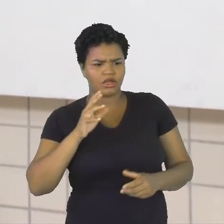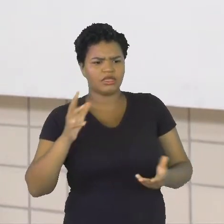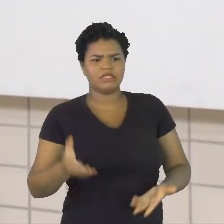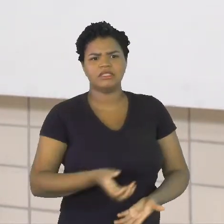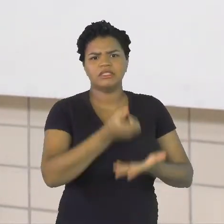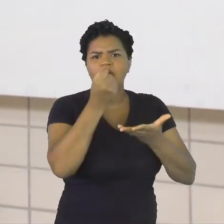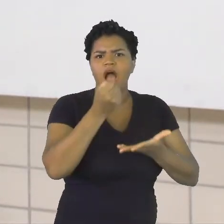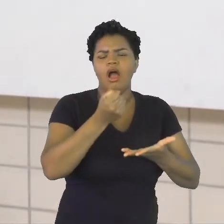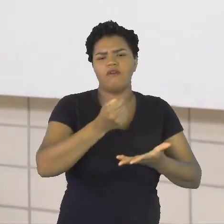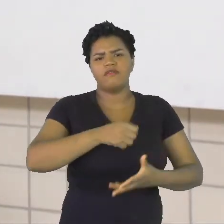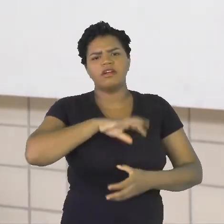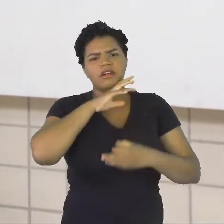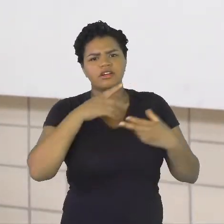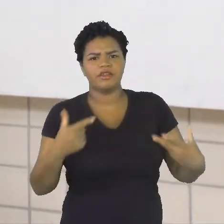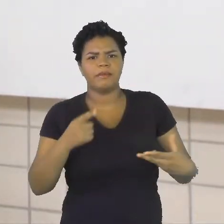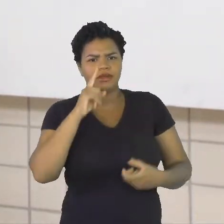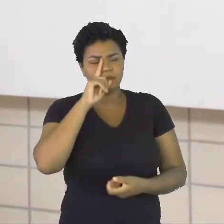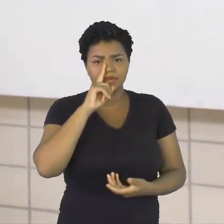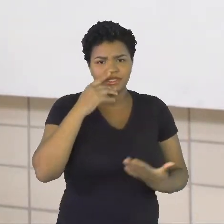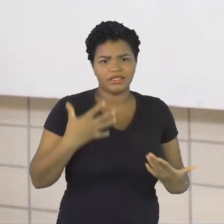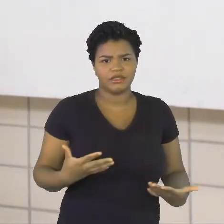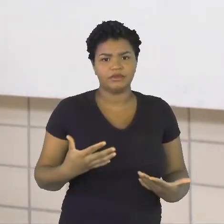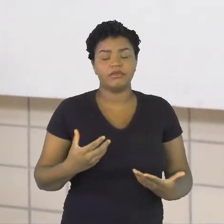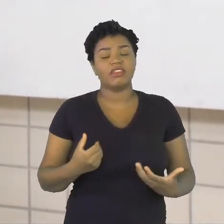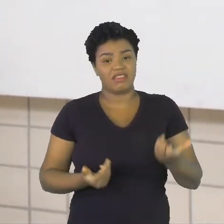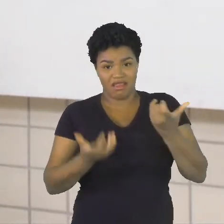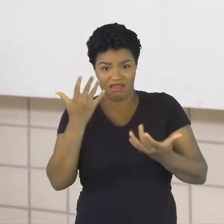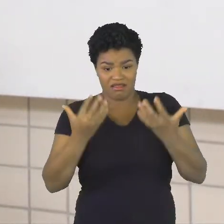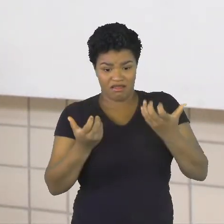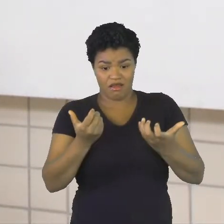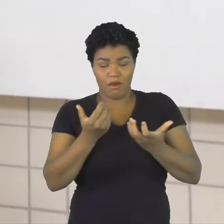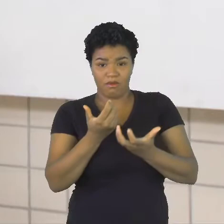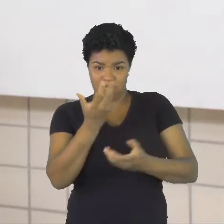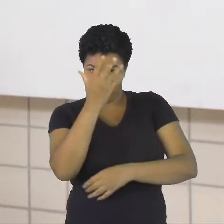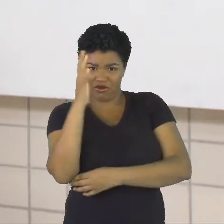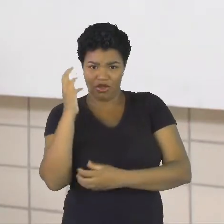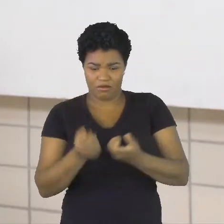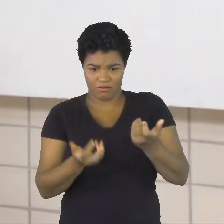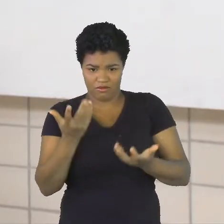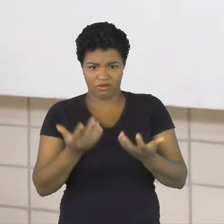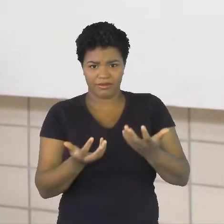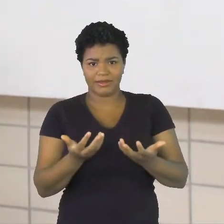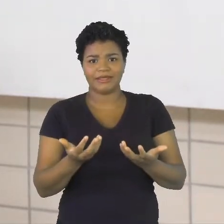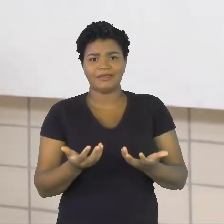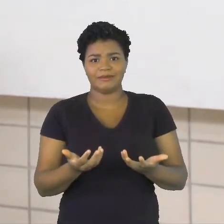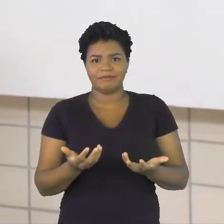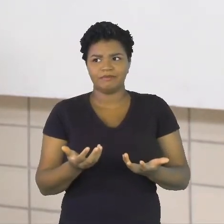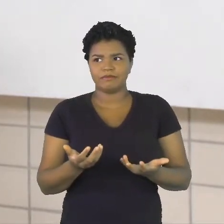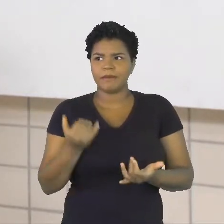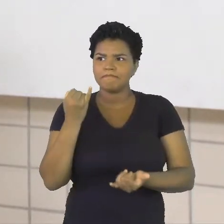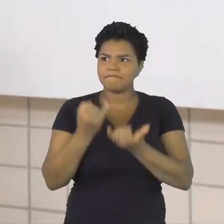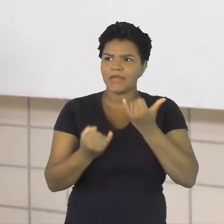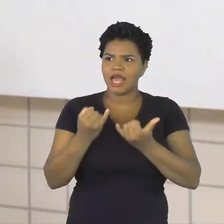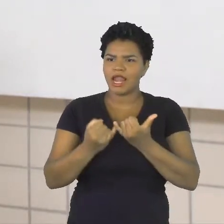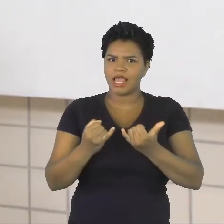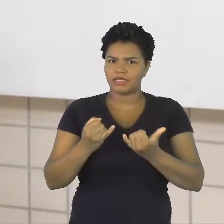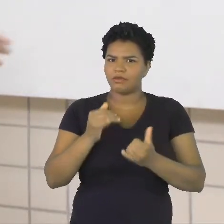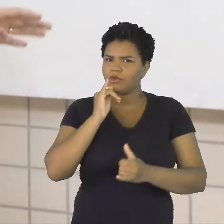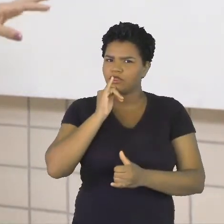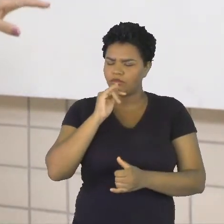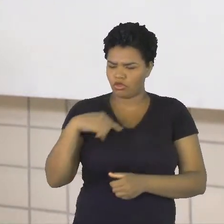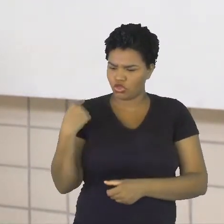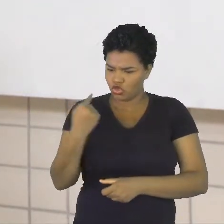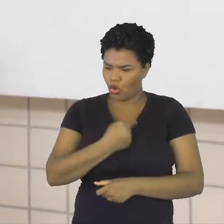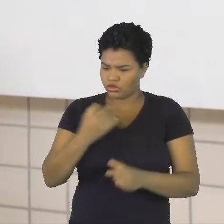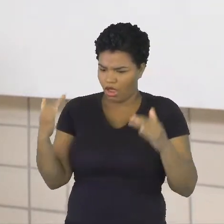floresta é desmatada, meninos, o efeito é semelhante a... Como se nós estivéssemos na nossa casa e de